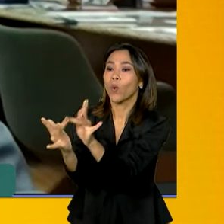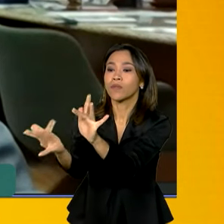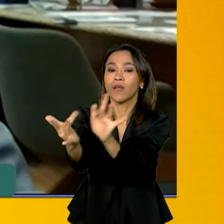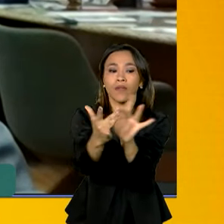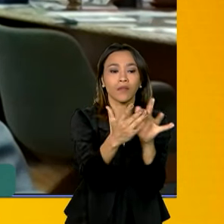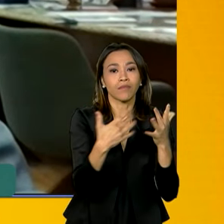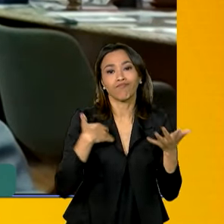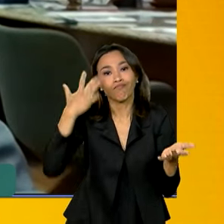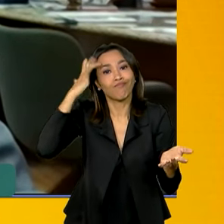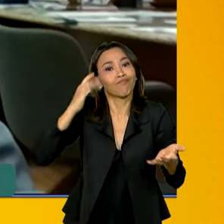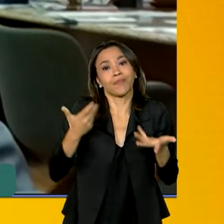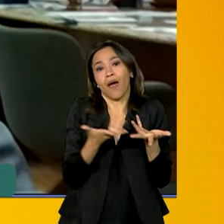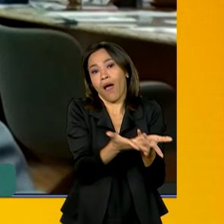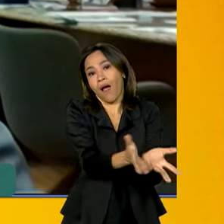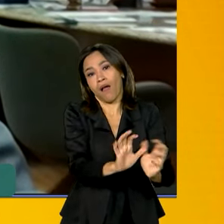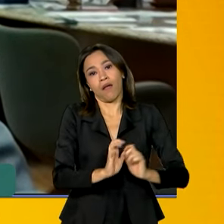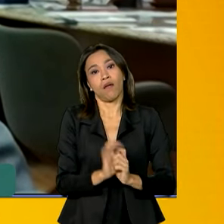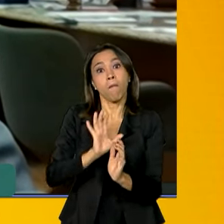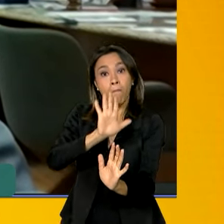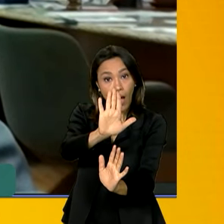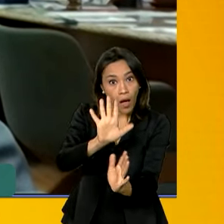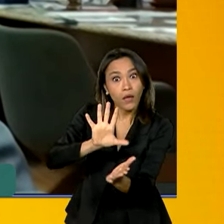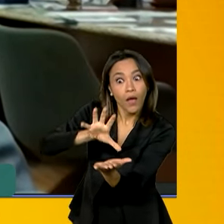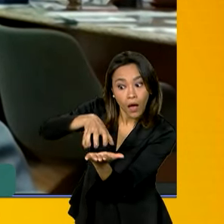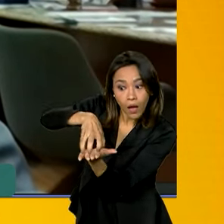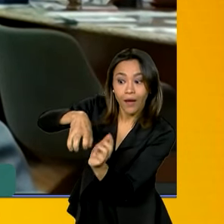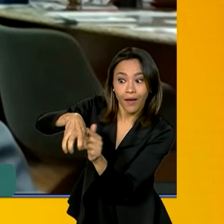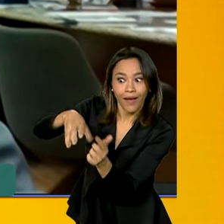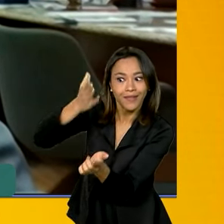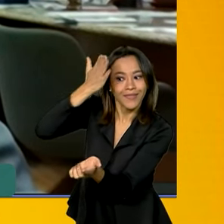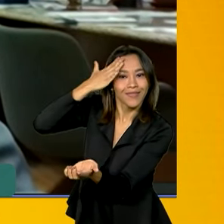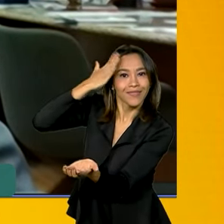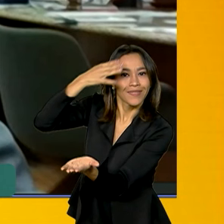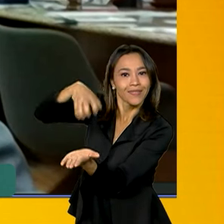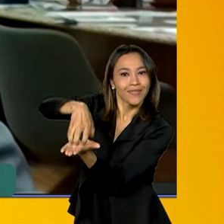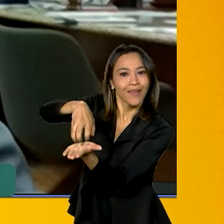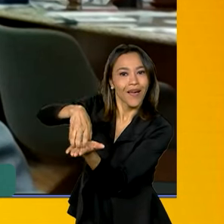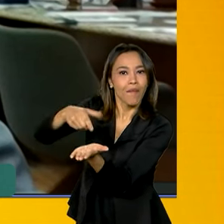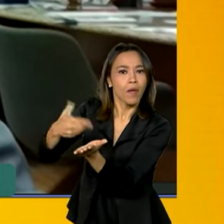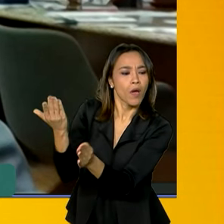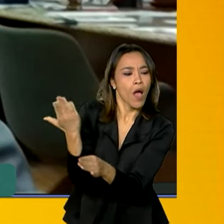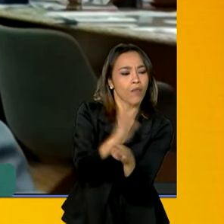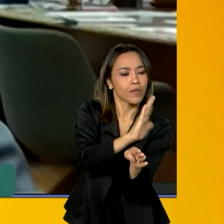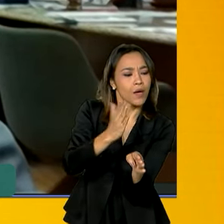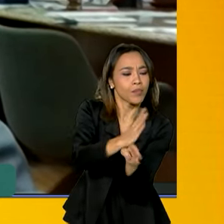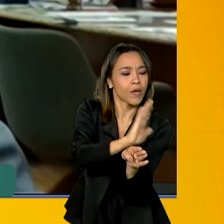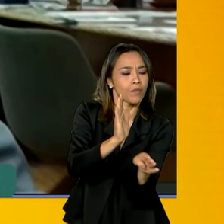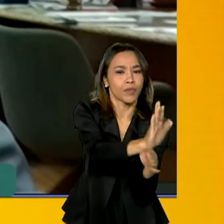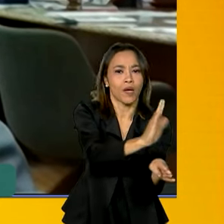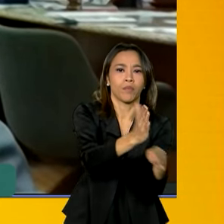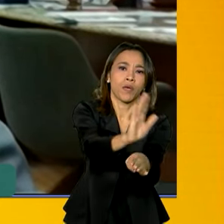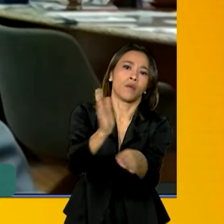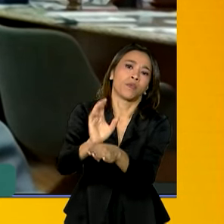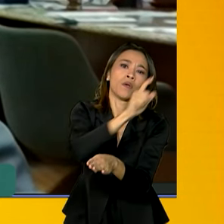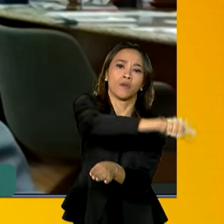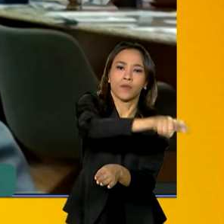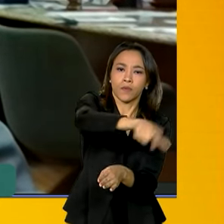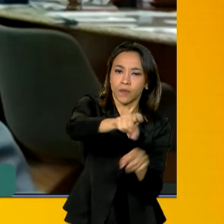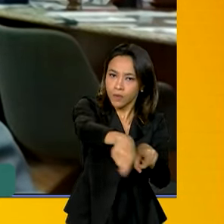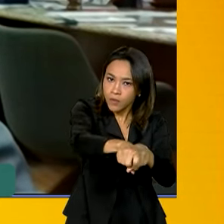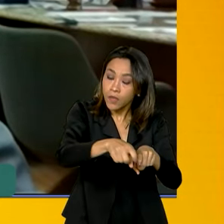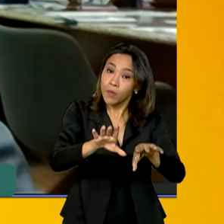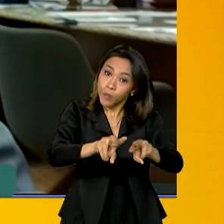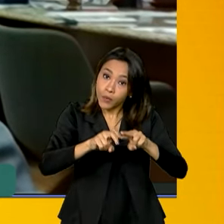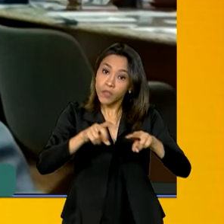cooperativa também, ela pode adotar as novas tecnologias, né? Por isso, nós que temos